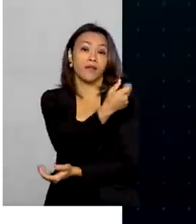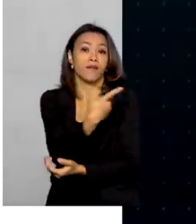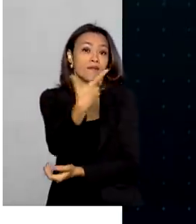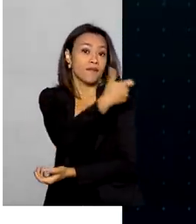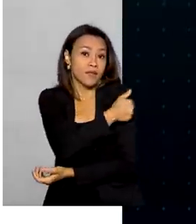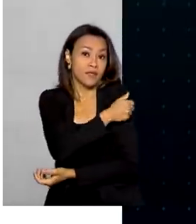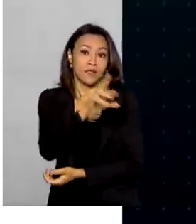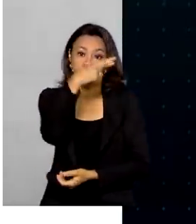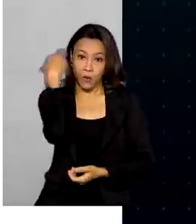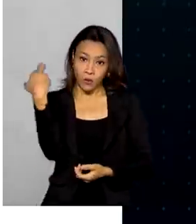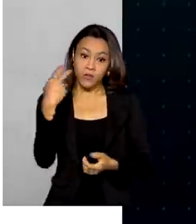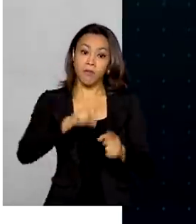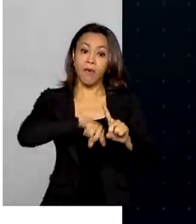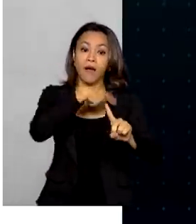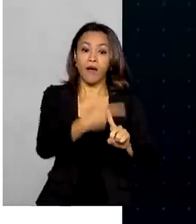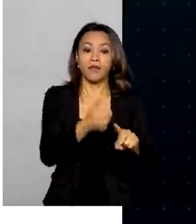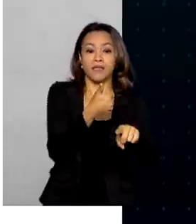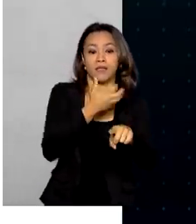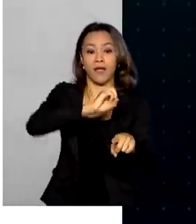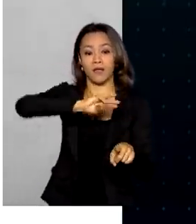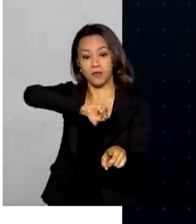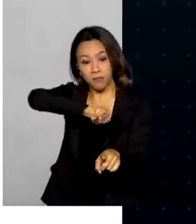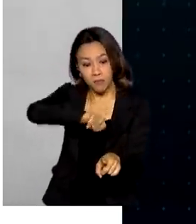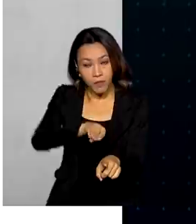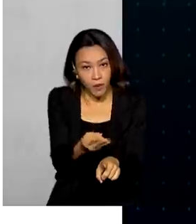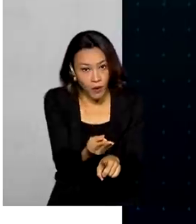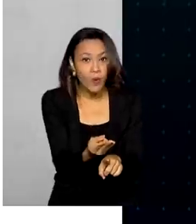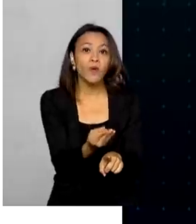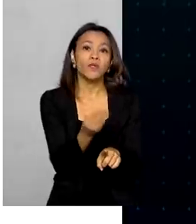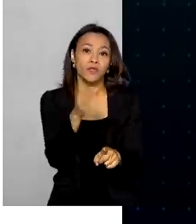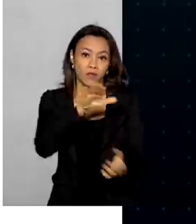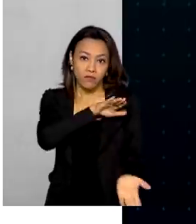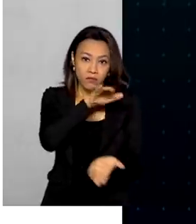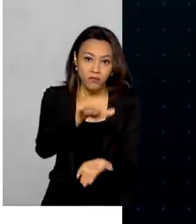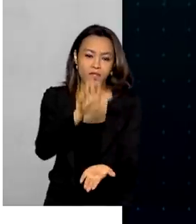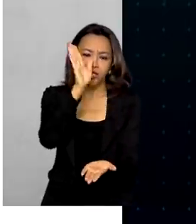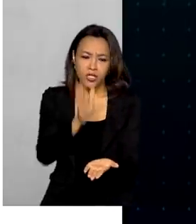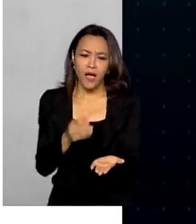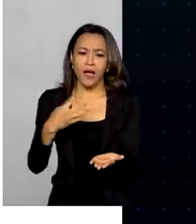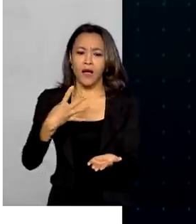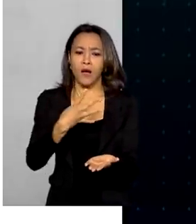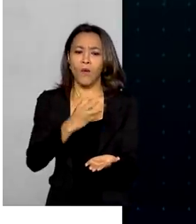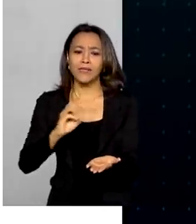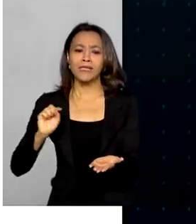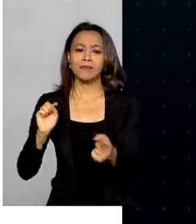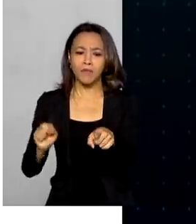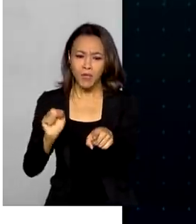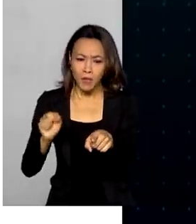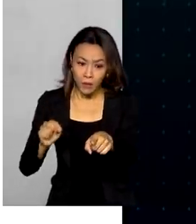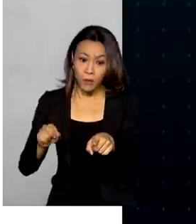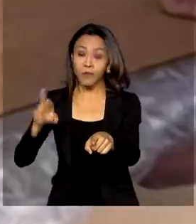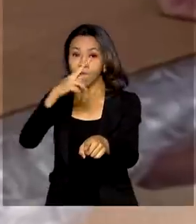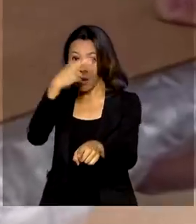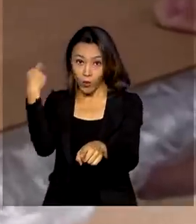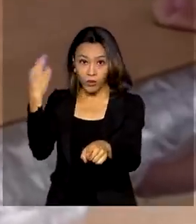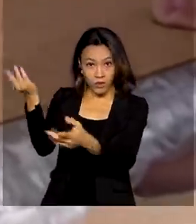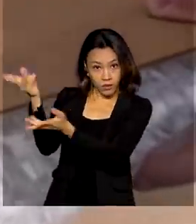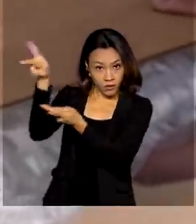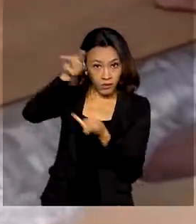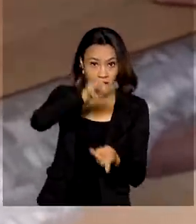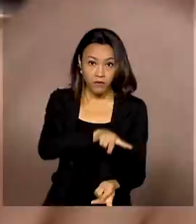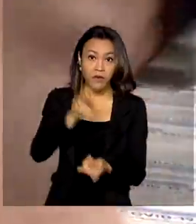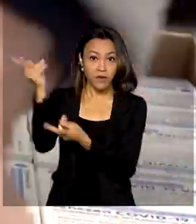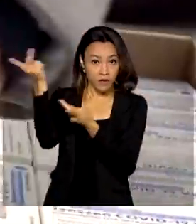10 milhões de doses do imunizante. 400 mil já a partir de março, importado da Rússia. O